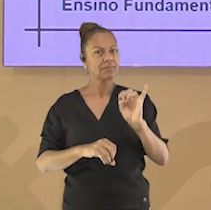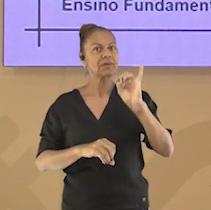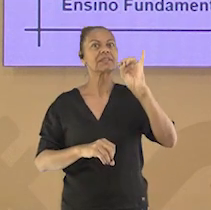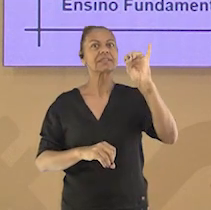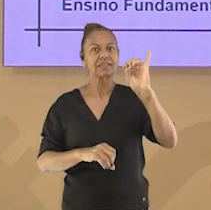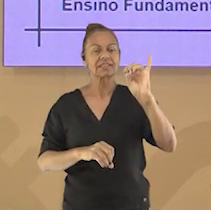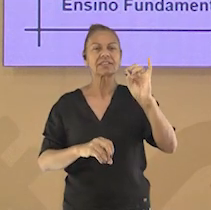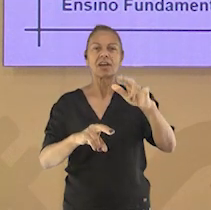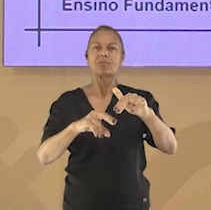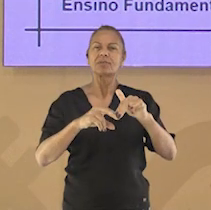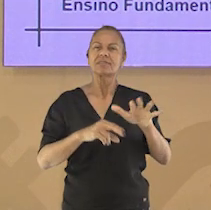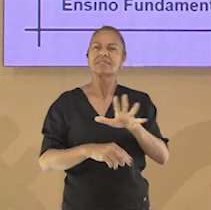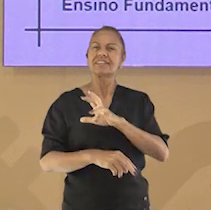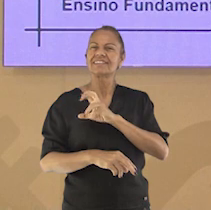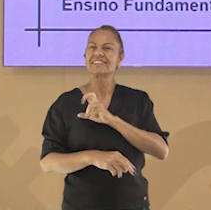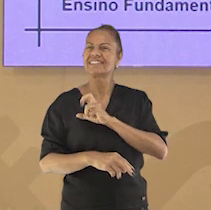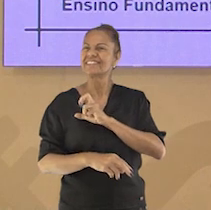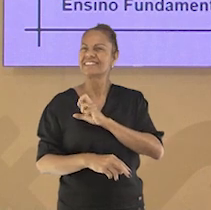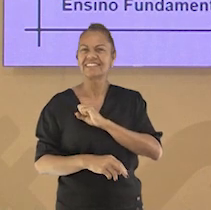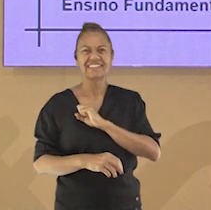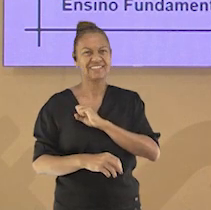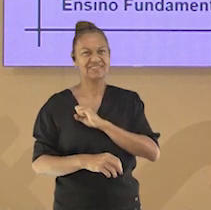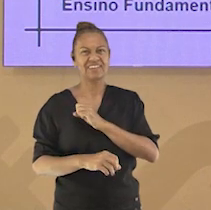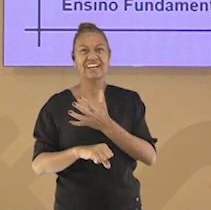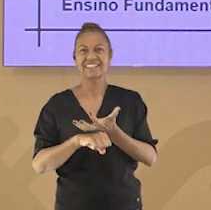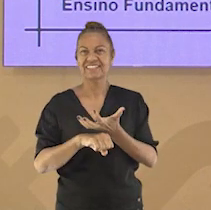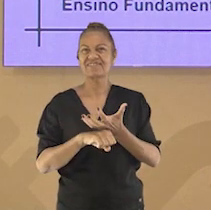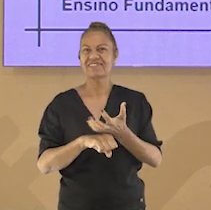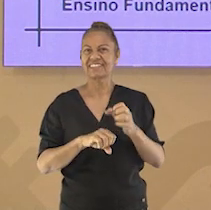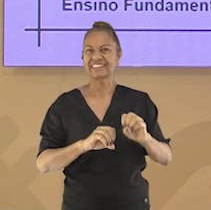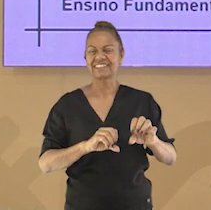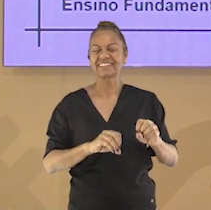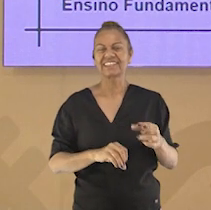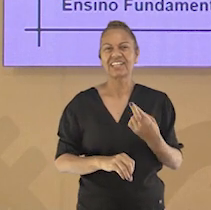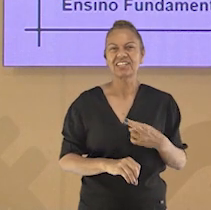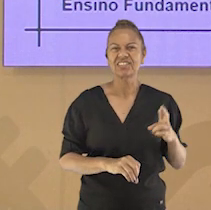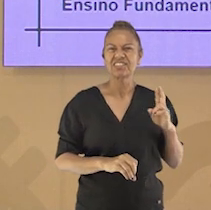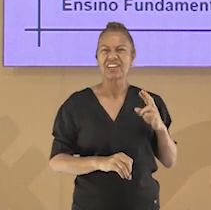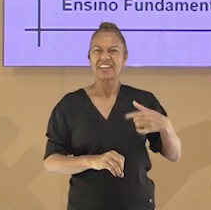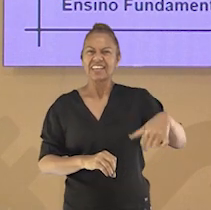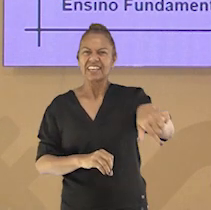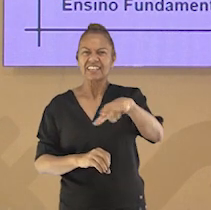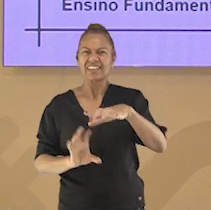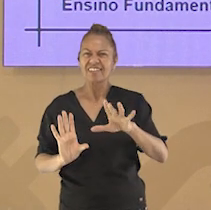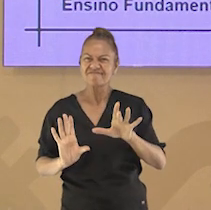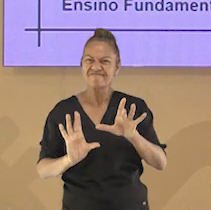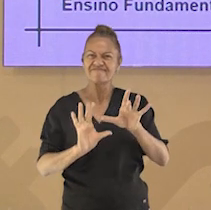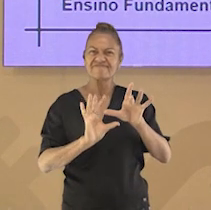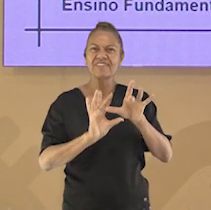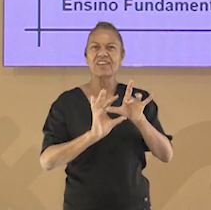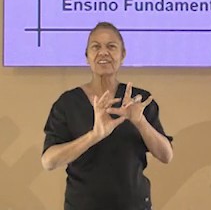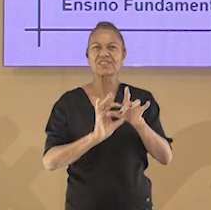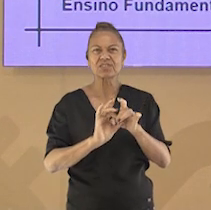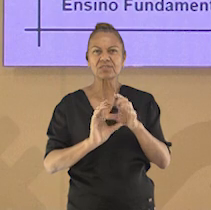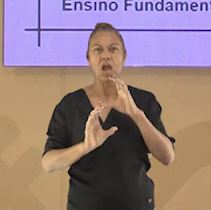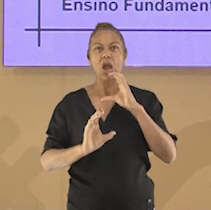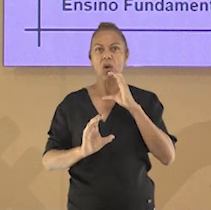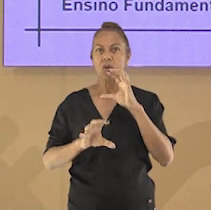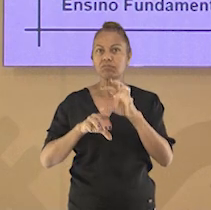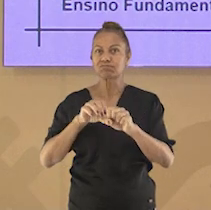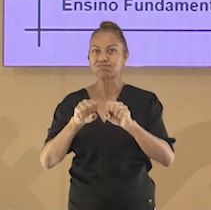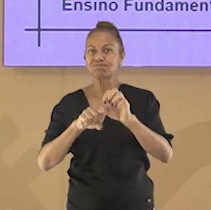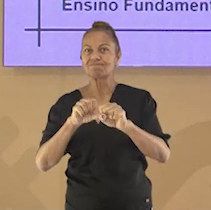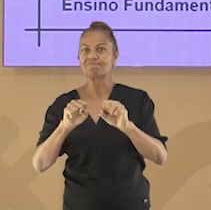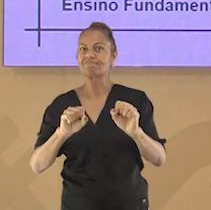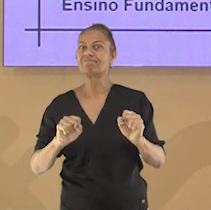disciplina de ensino religioso e juntos vamos fazer uma grande festa do conhecimento. Antes de iniciar a nossa aula,